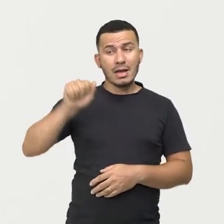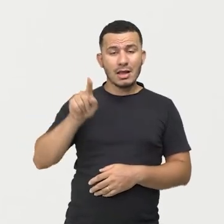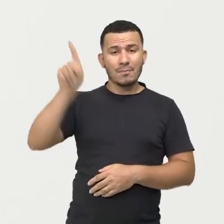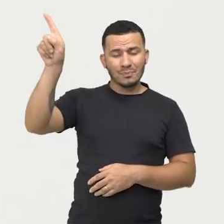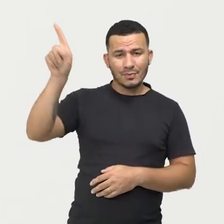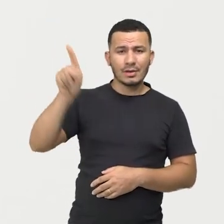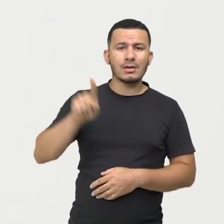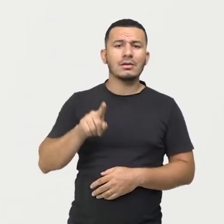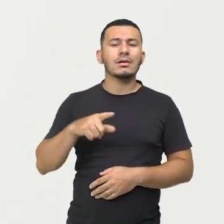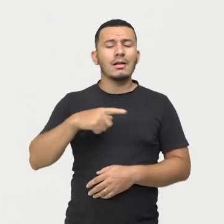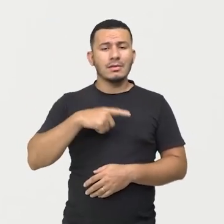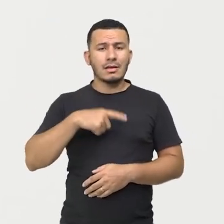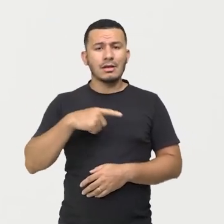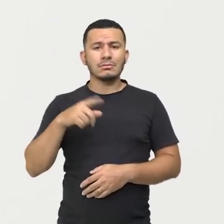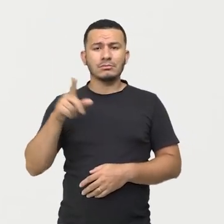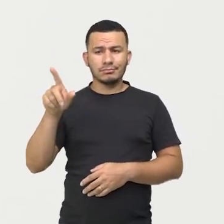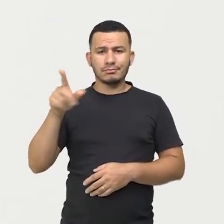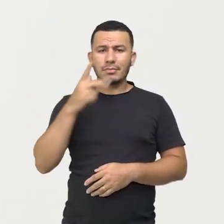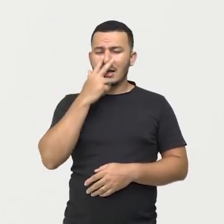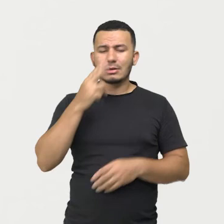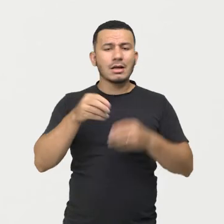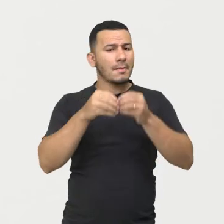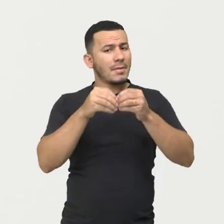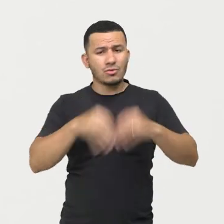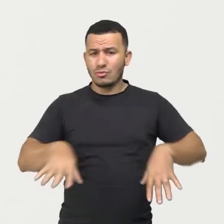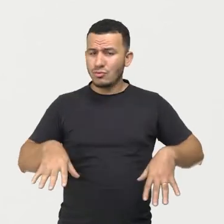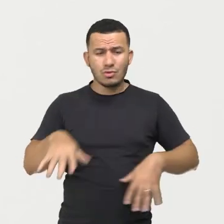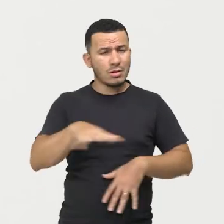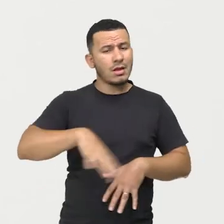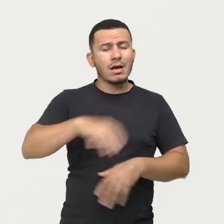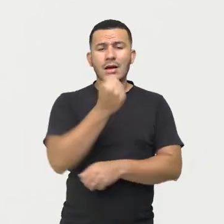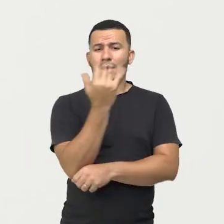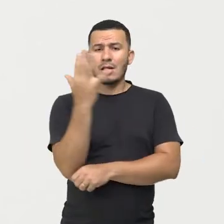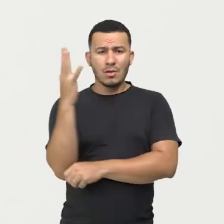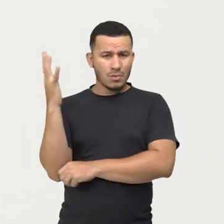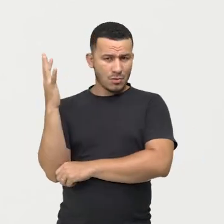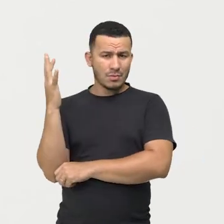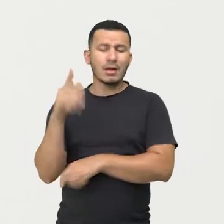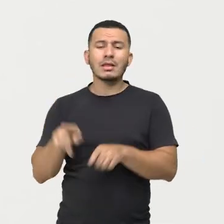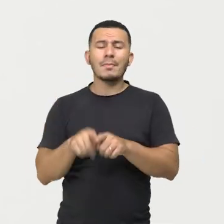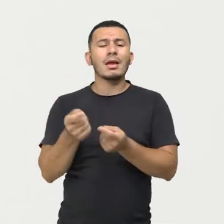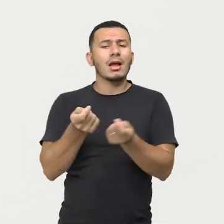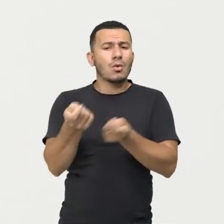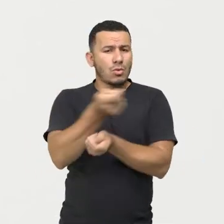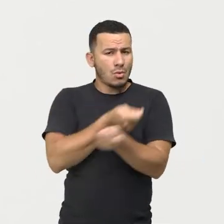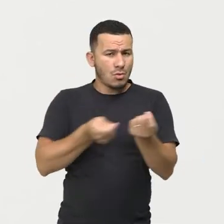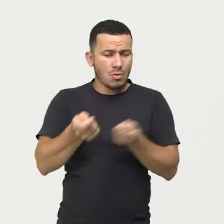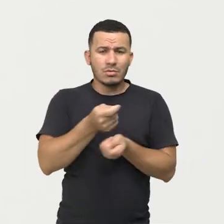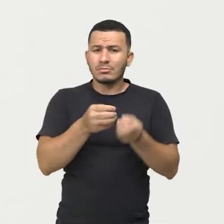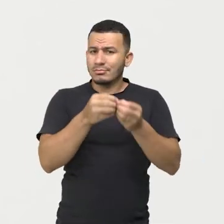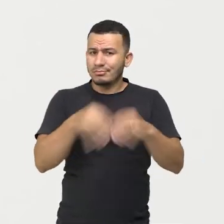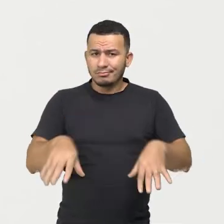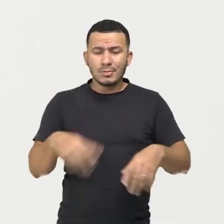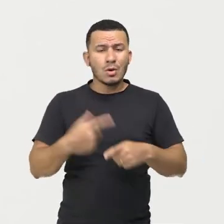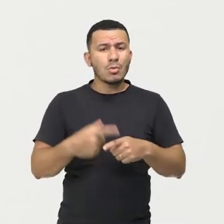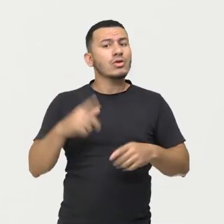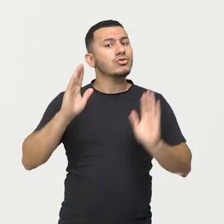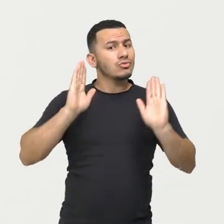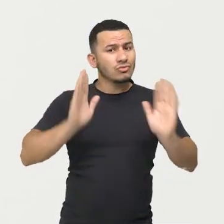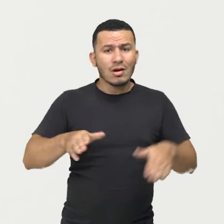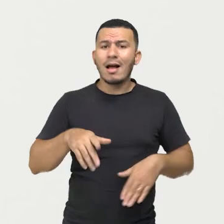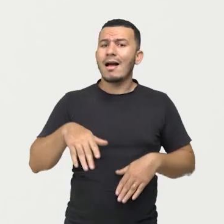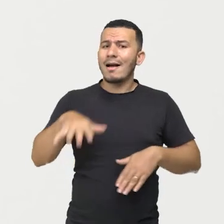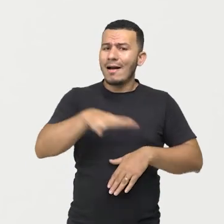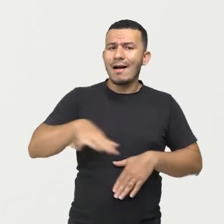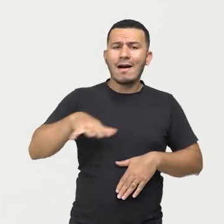Balbina vai ser considerada, olha só, uma tragédia ecológica e econômica, porque ela inundou uma grande